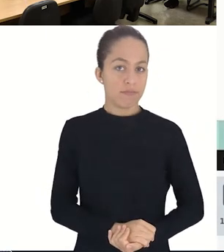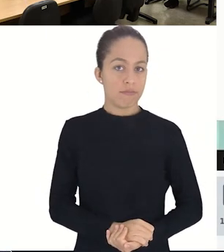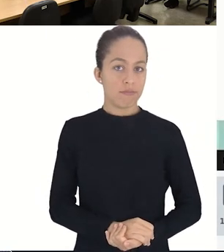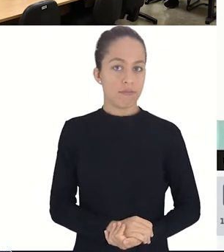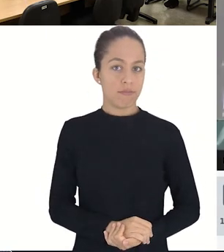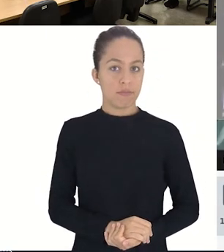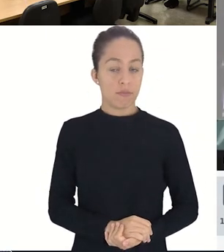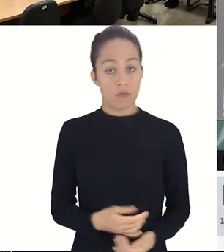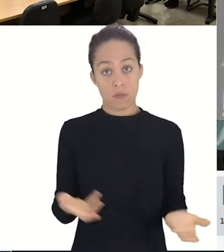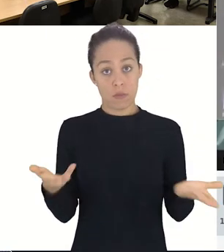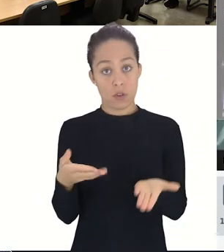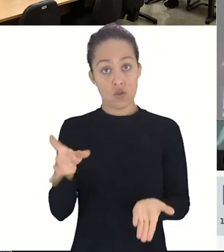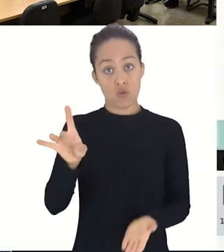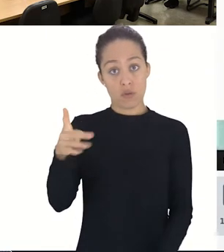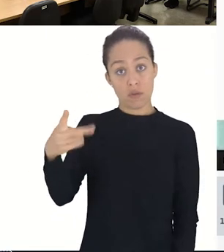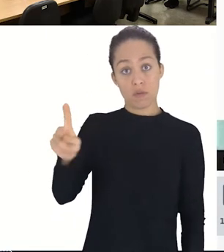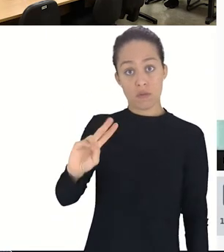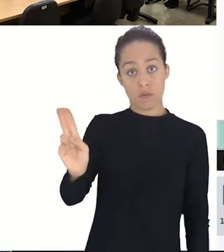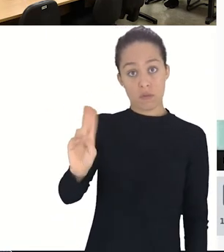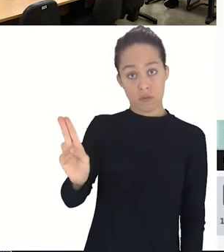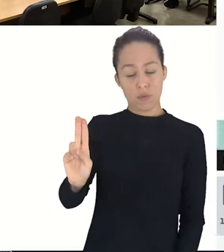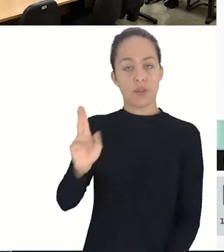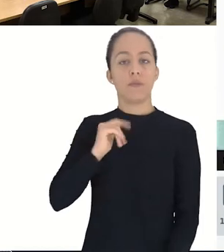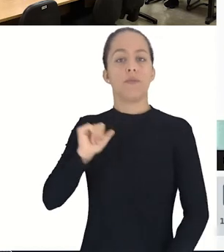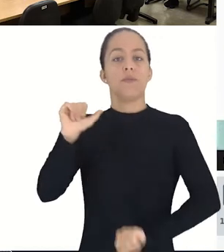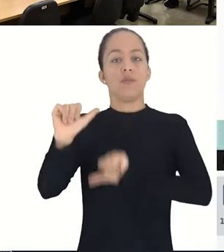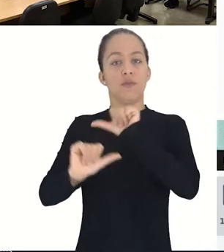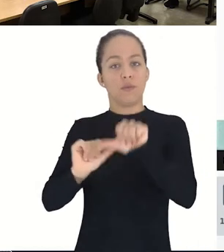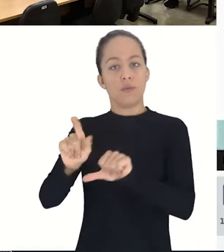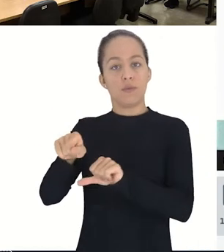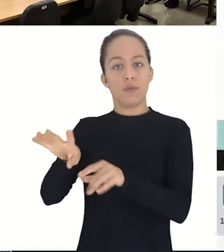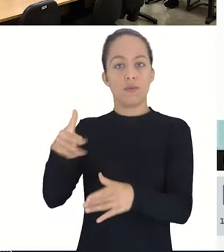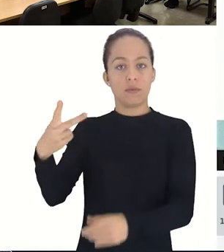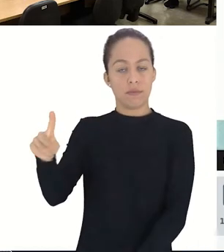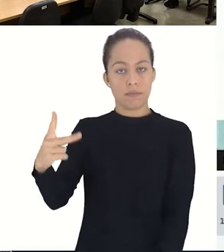Então agora eu vou só alterar o nome do sorteio.